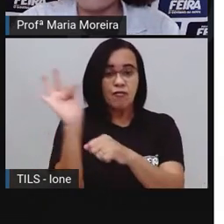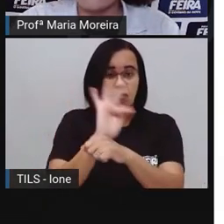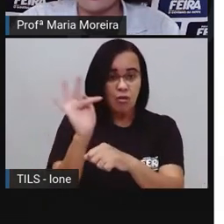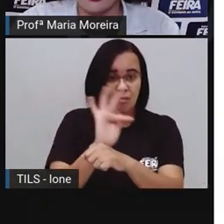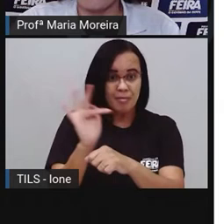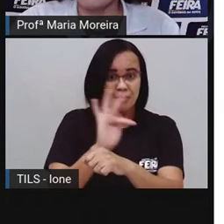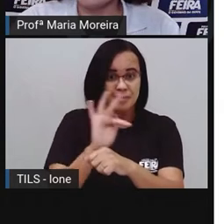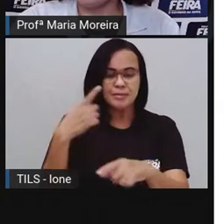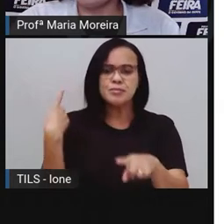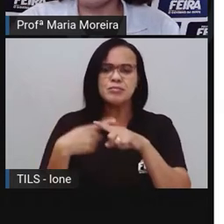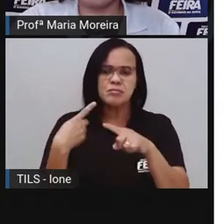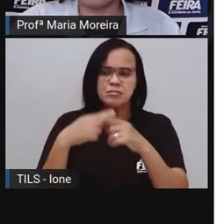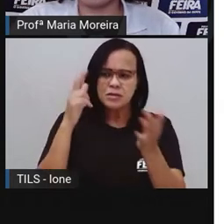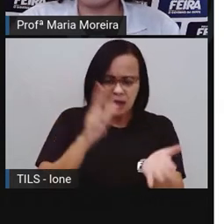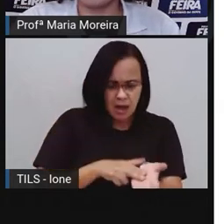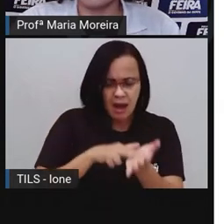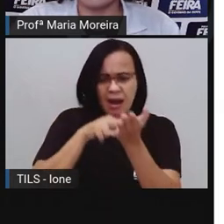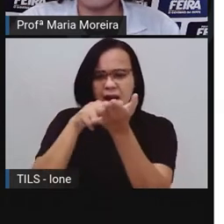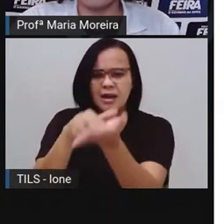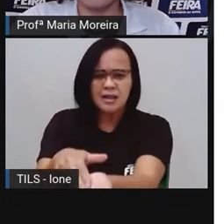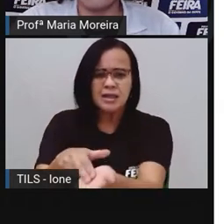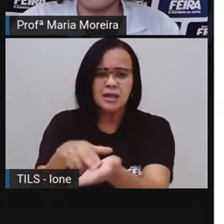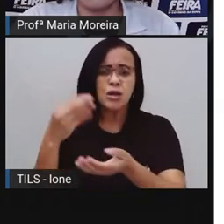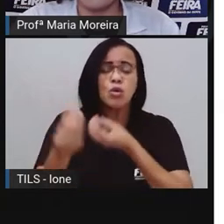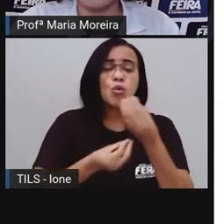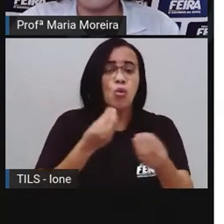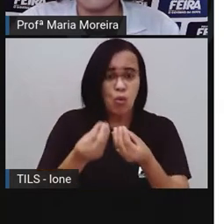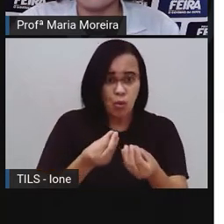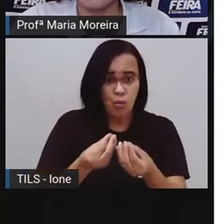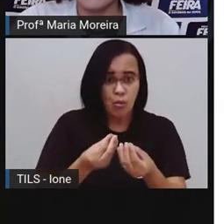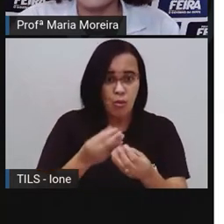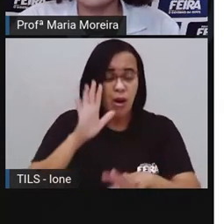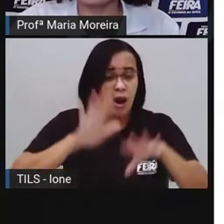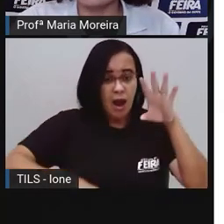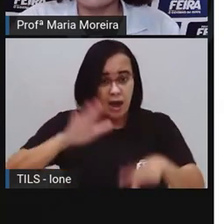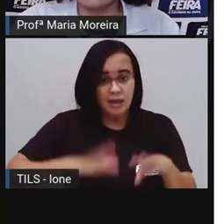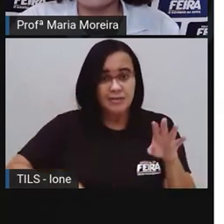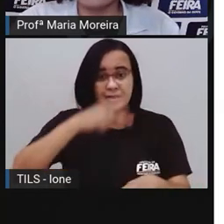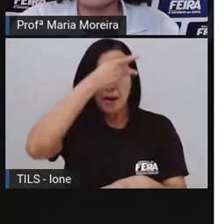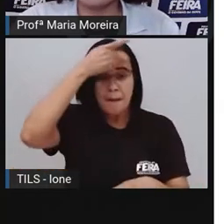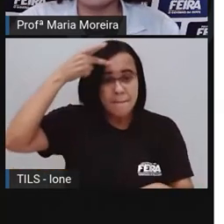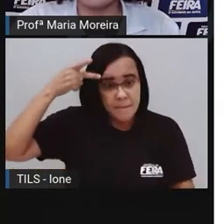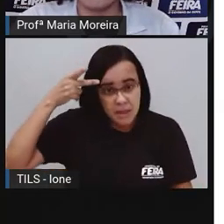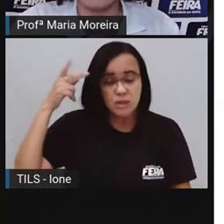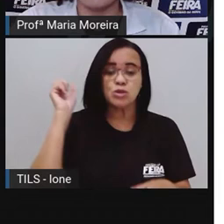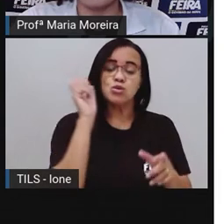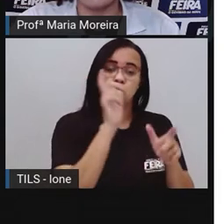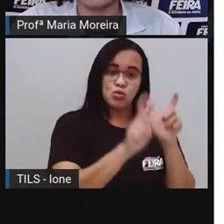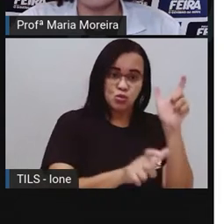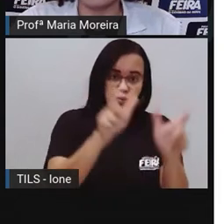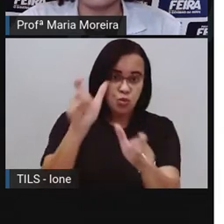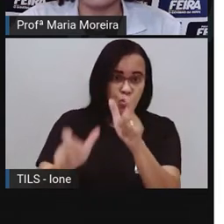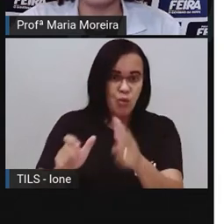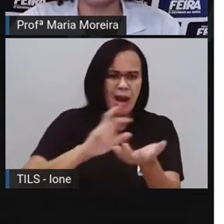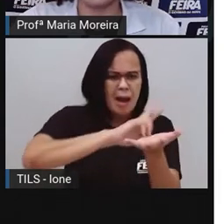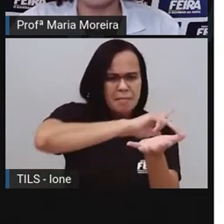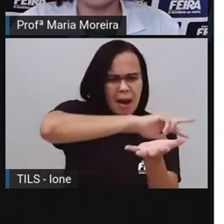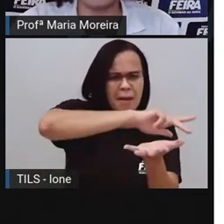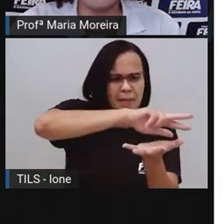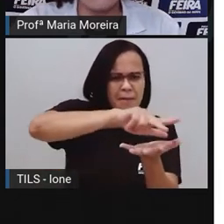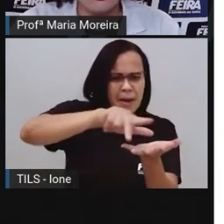carta oficial não tem um destinatário único e, por isso, exige um distanciamento entre os